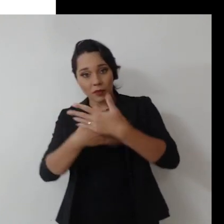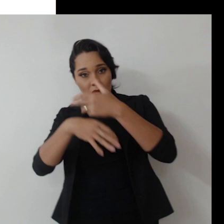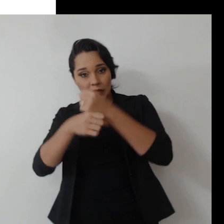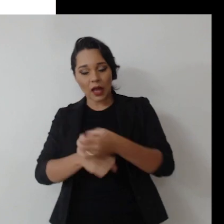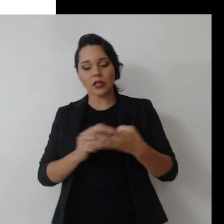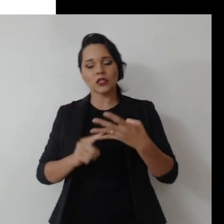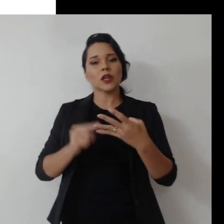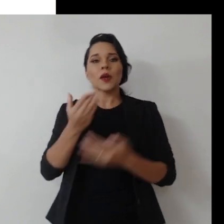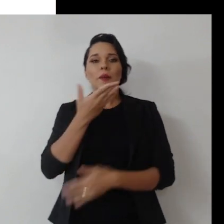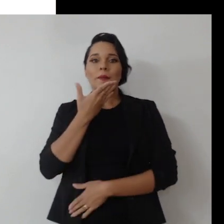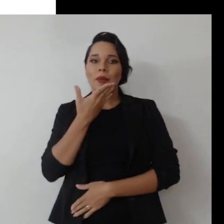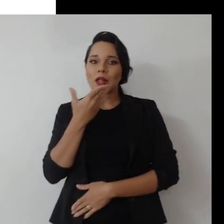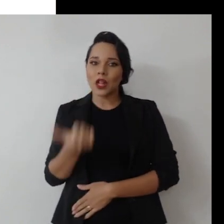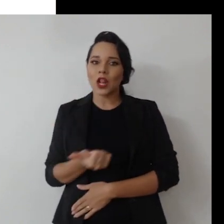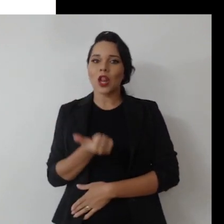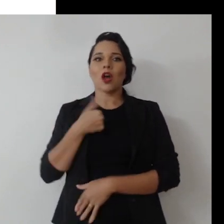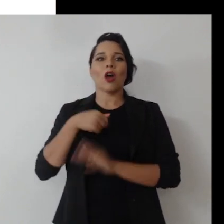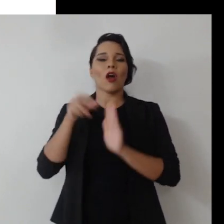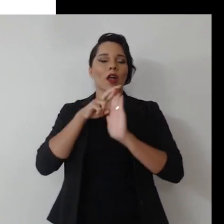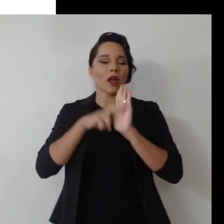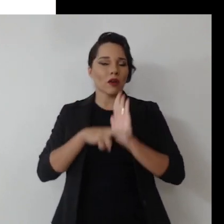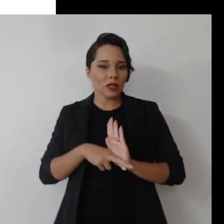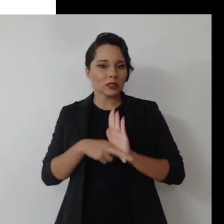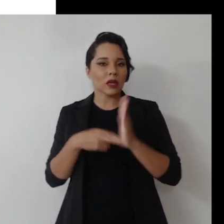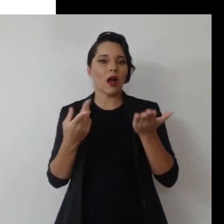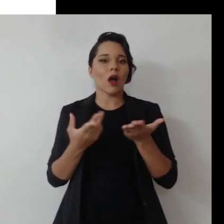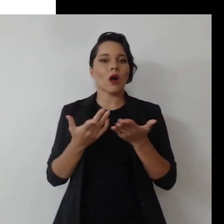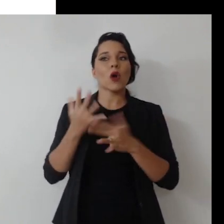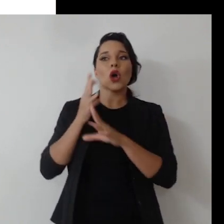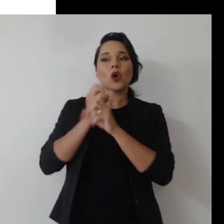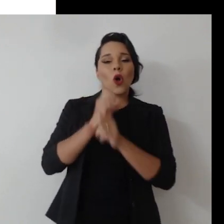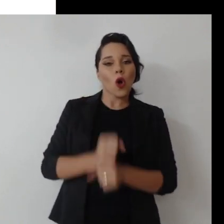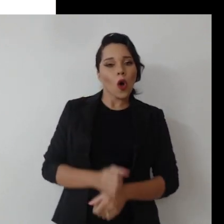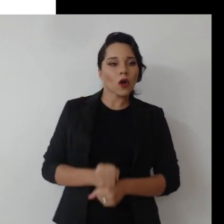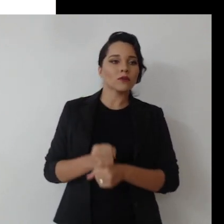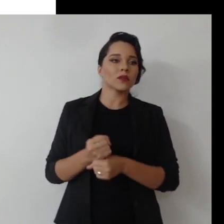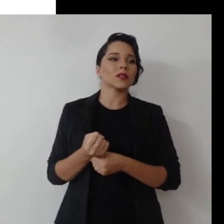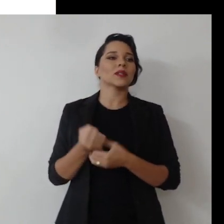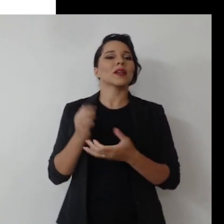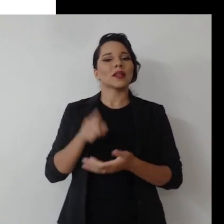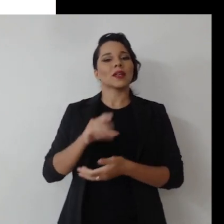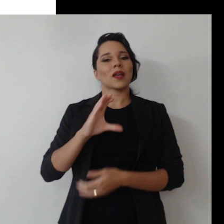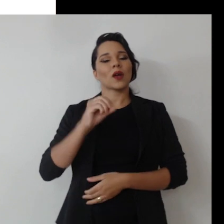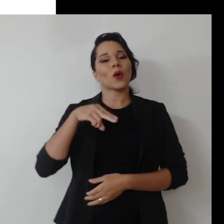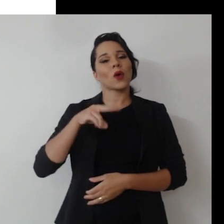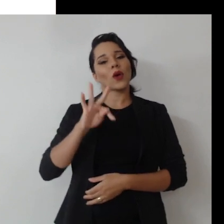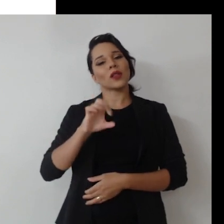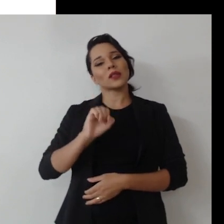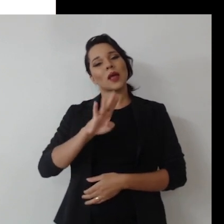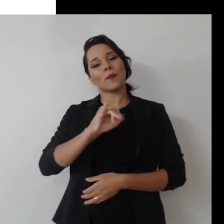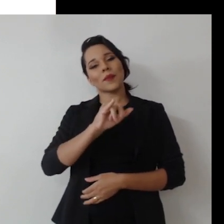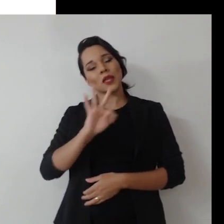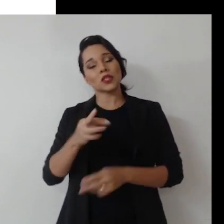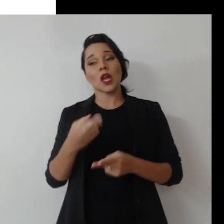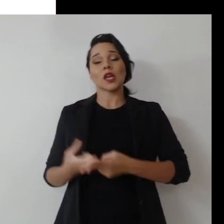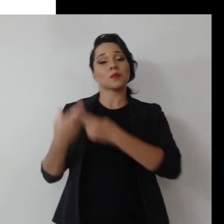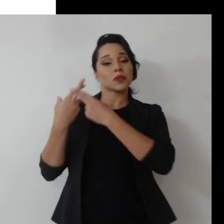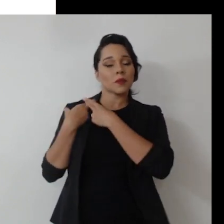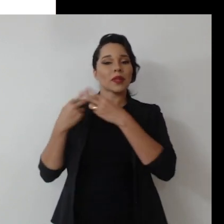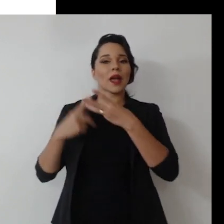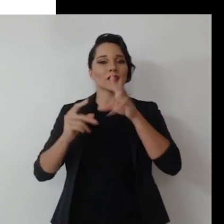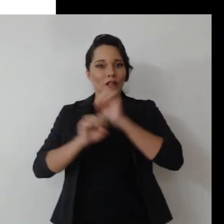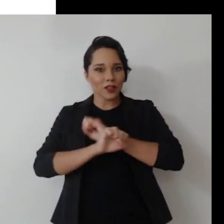confiabilidade, melhoria regulatória, prestação de contas, que é a chamada Contability, responsabilidade,